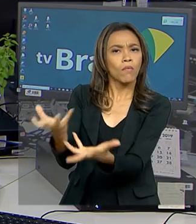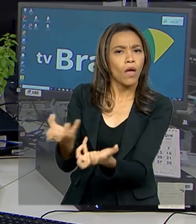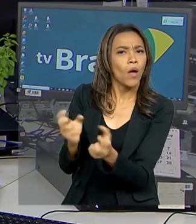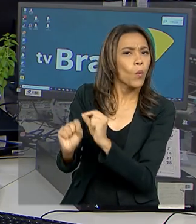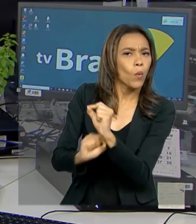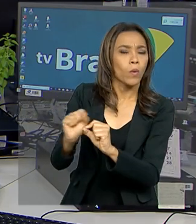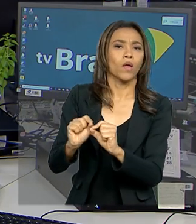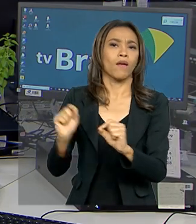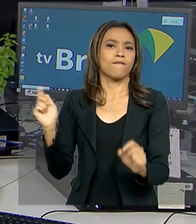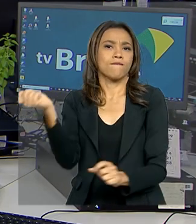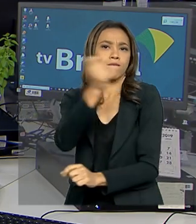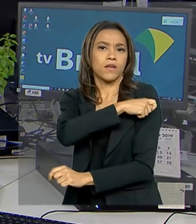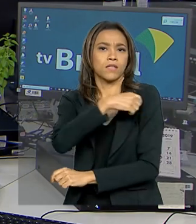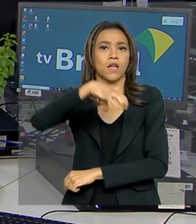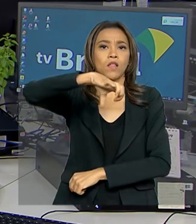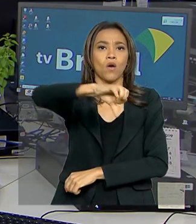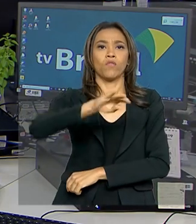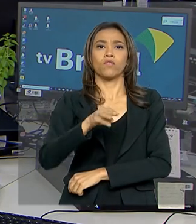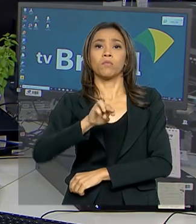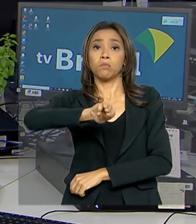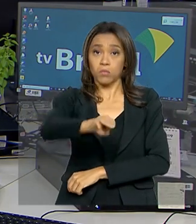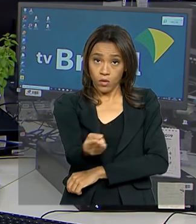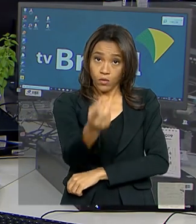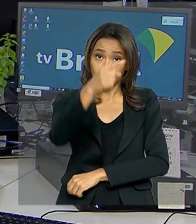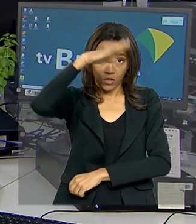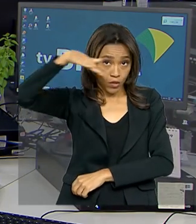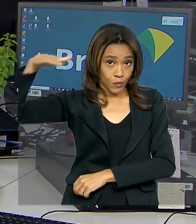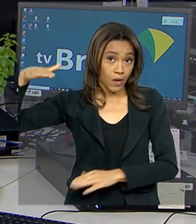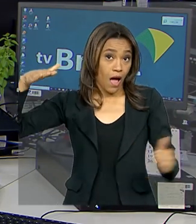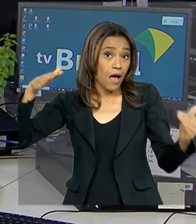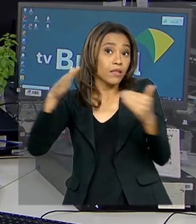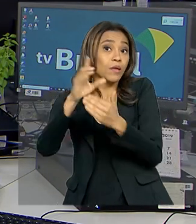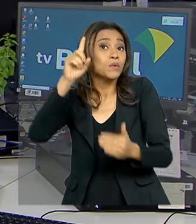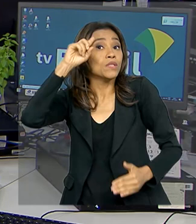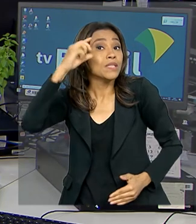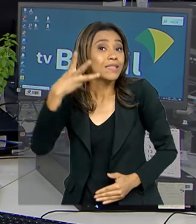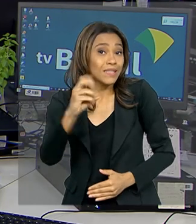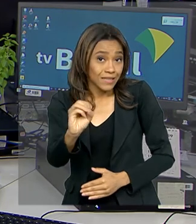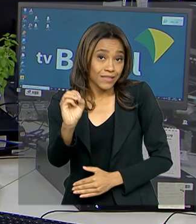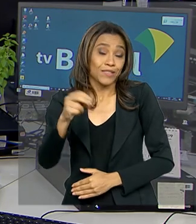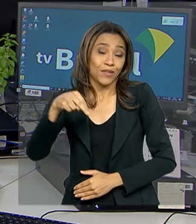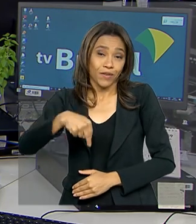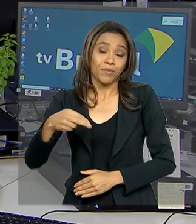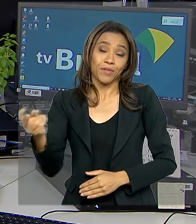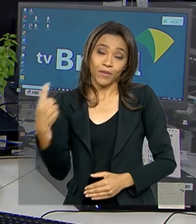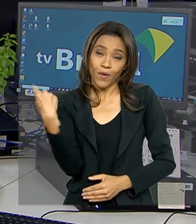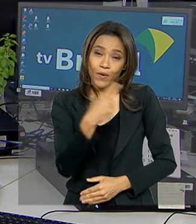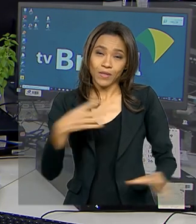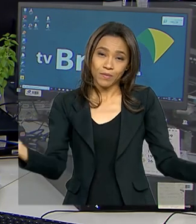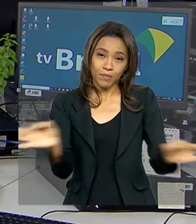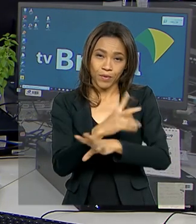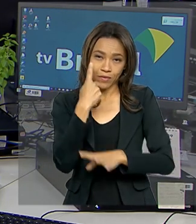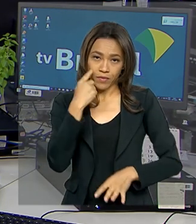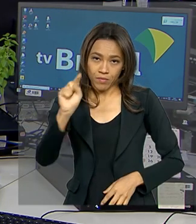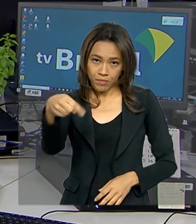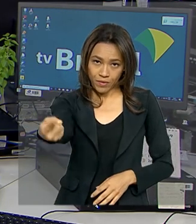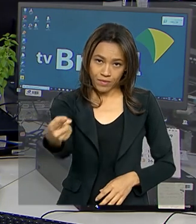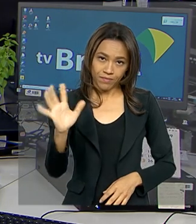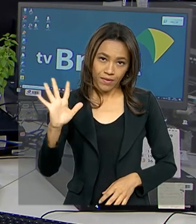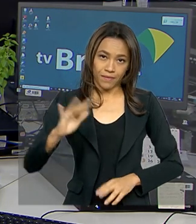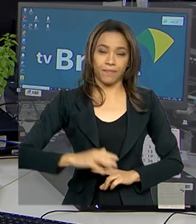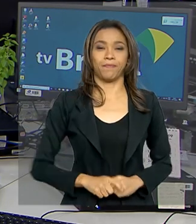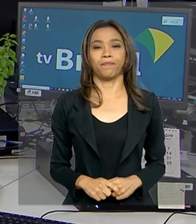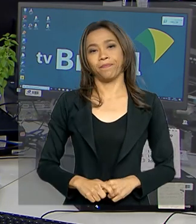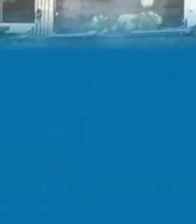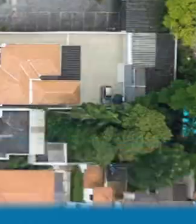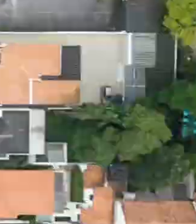9 milhões de adultos. A campanha vai até 30 de novembro. E o governo agora fica por aqui. Nos vemos na próxima edição. Até